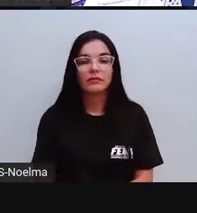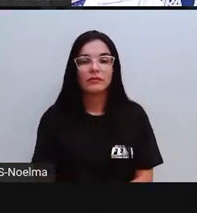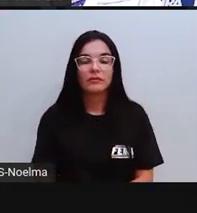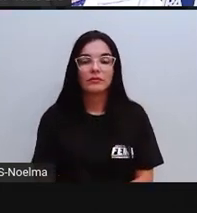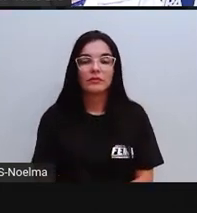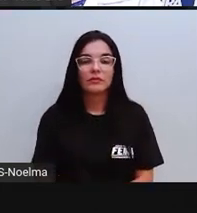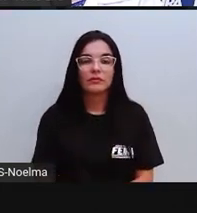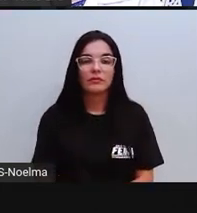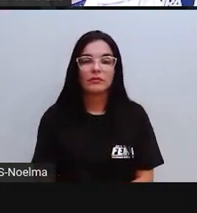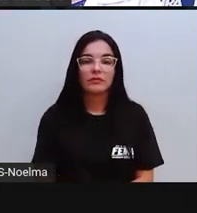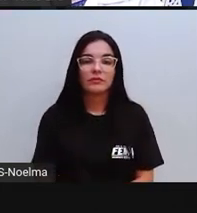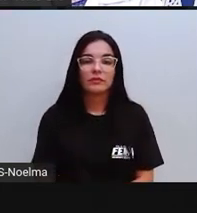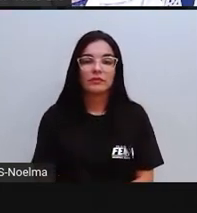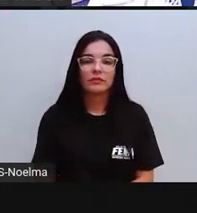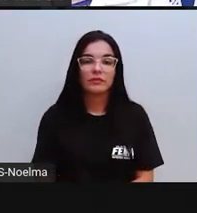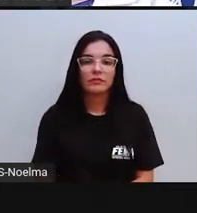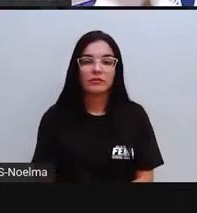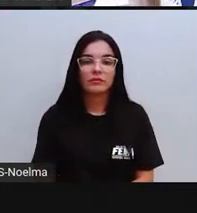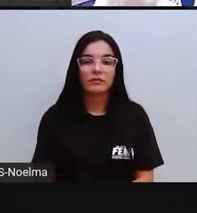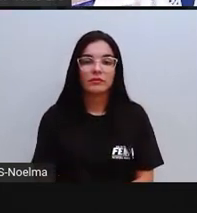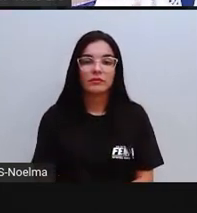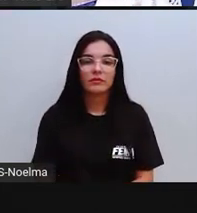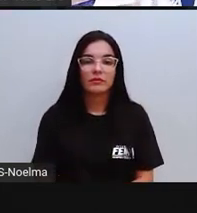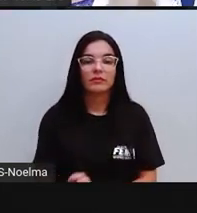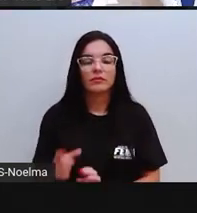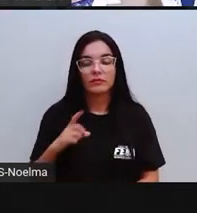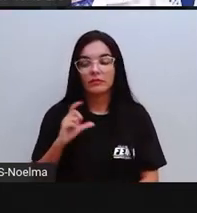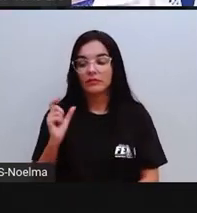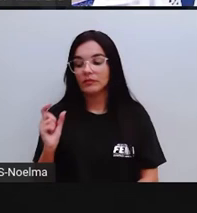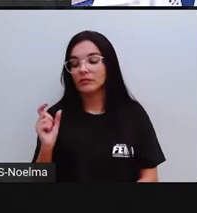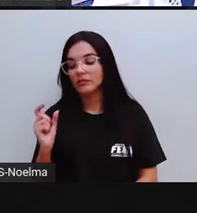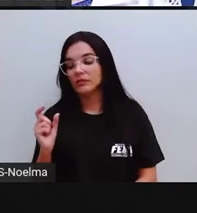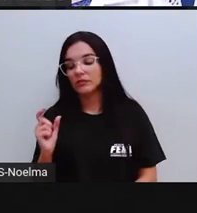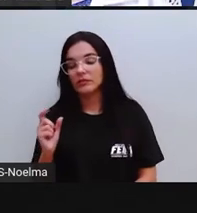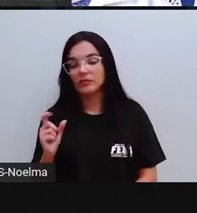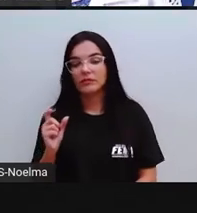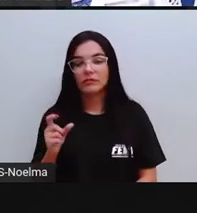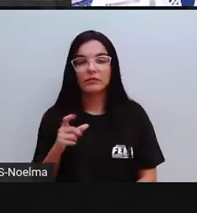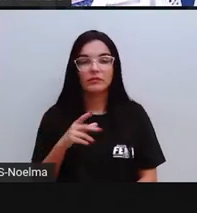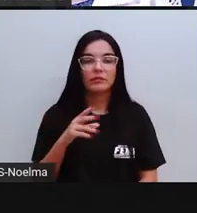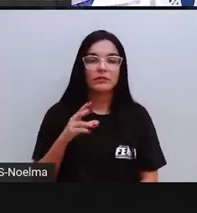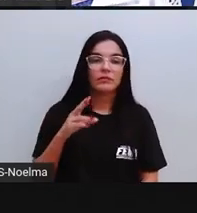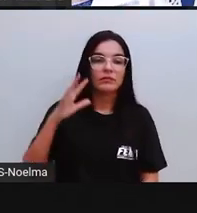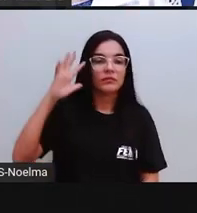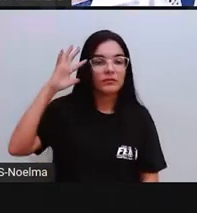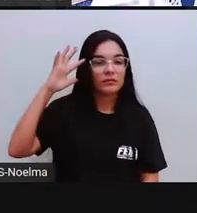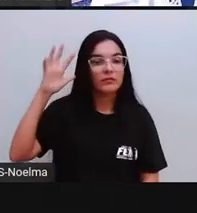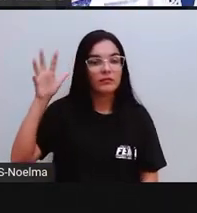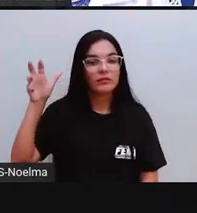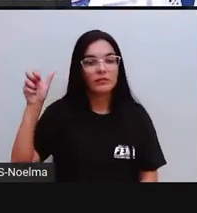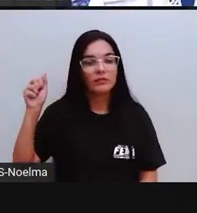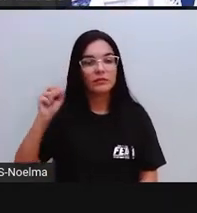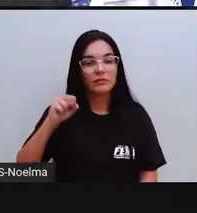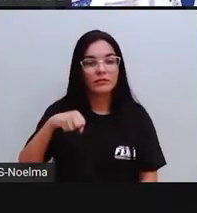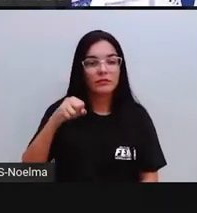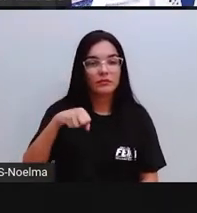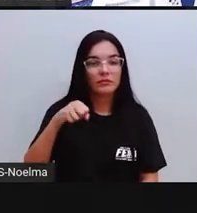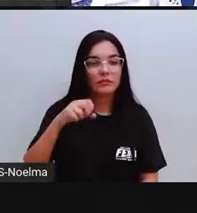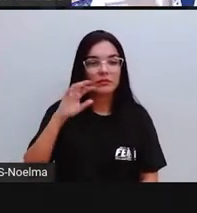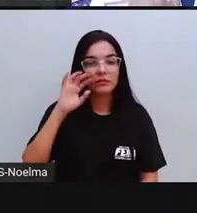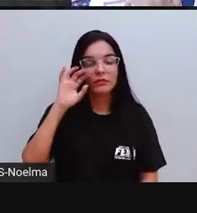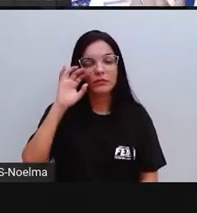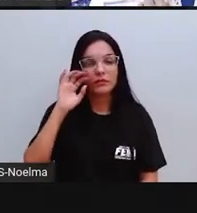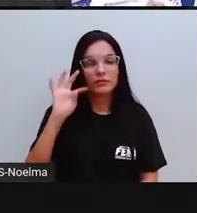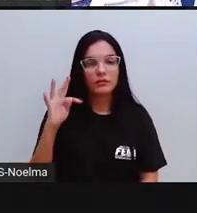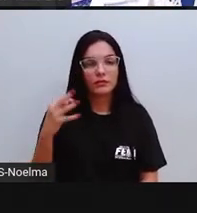mandinga, tá junto do A, então são palavras aí, miçanga, tá junto do A. São todas aí